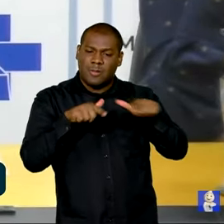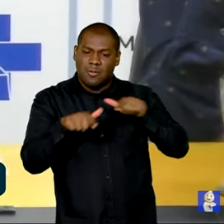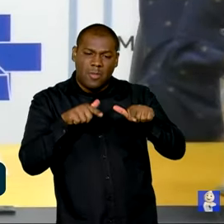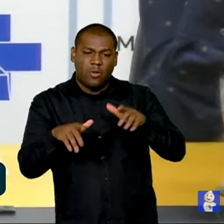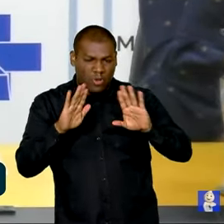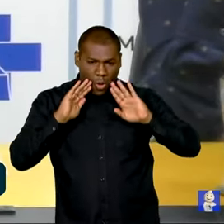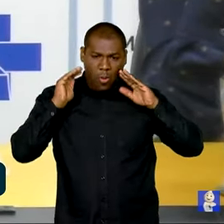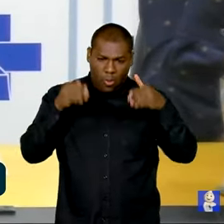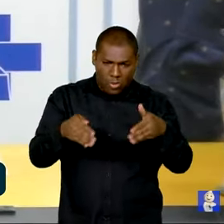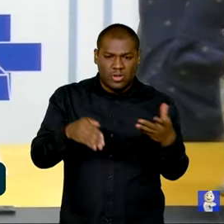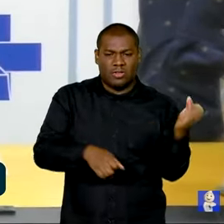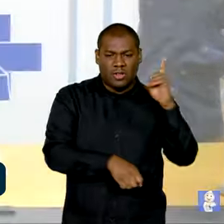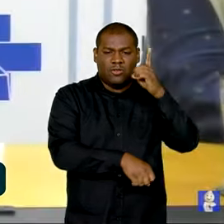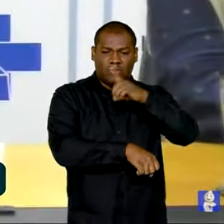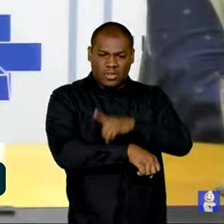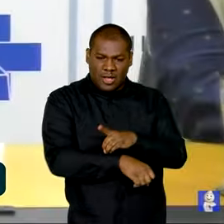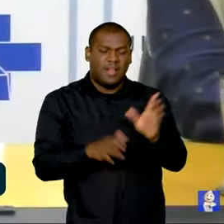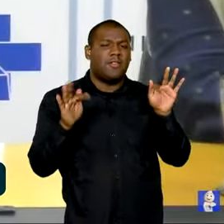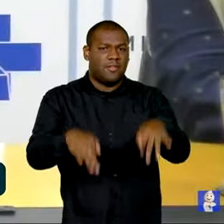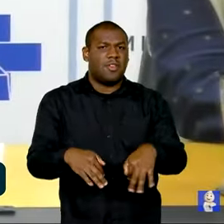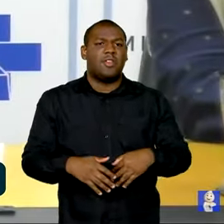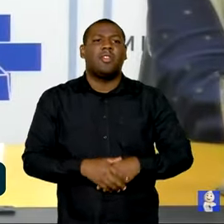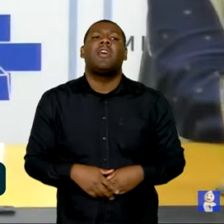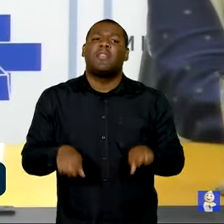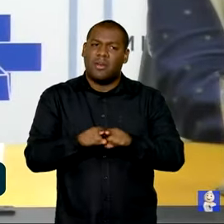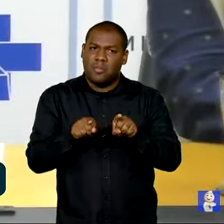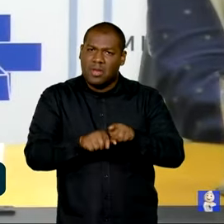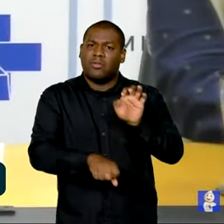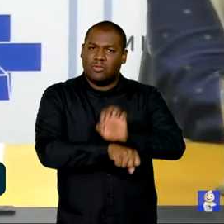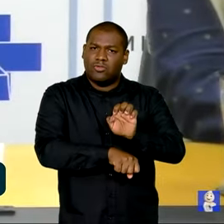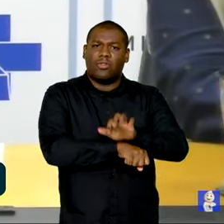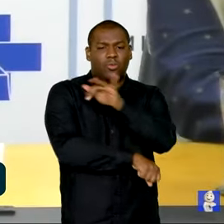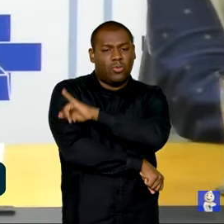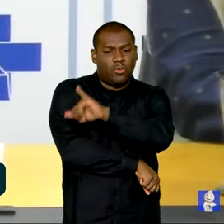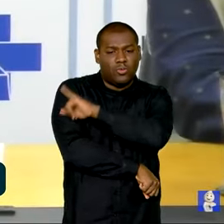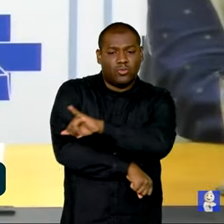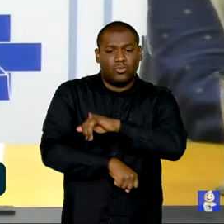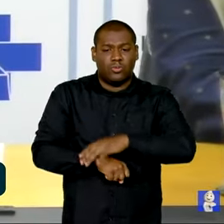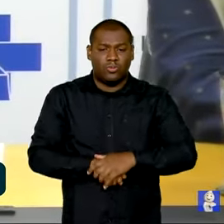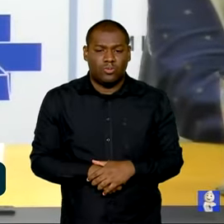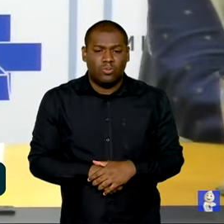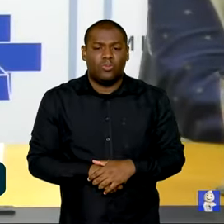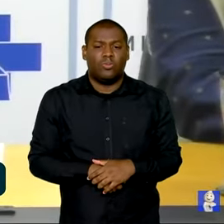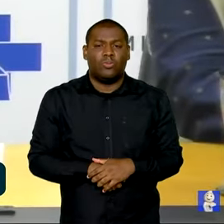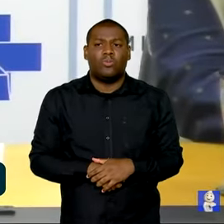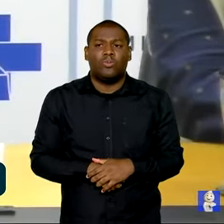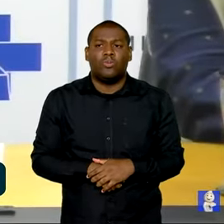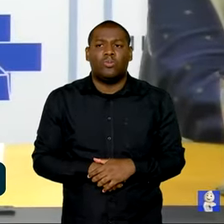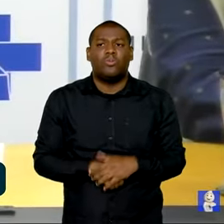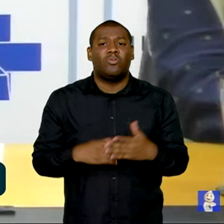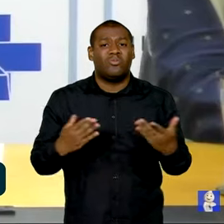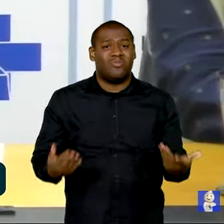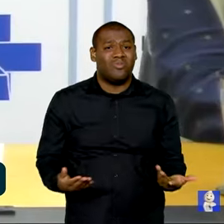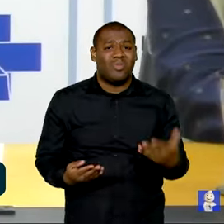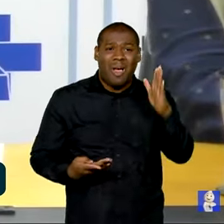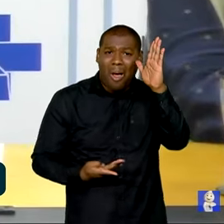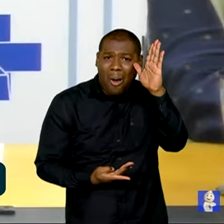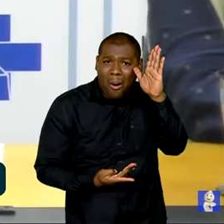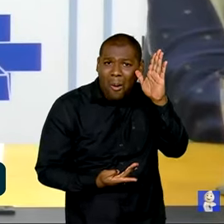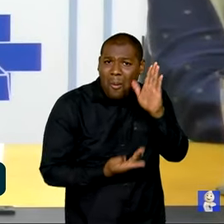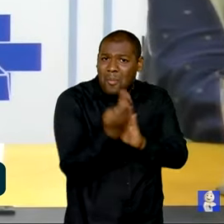necessário, Rio de Janeiro, enfim. É uma característica acentuada dessa aceleração